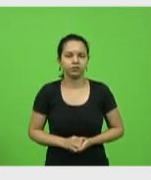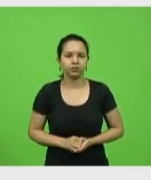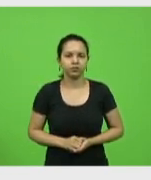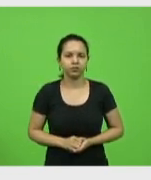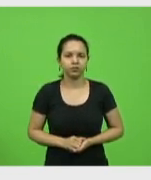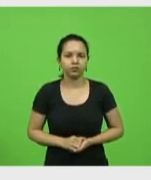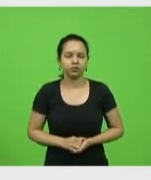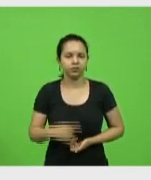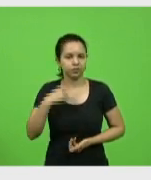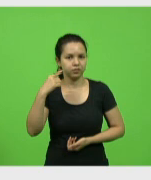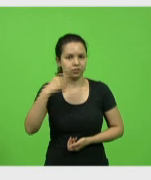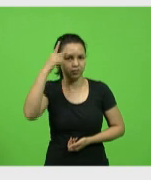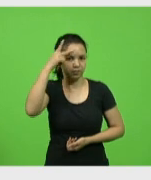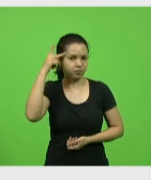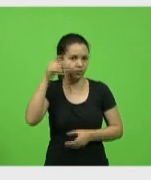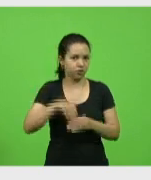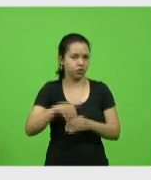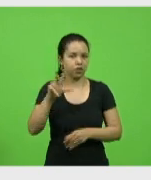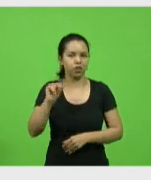Deputada Paulinha votou não.